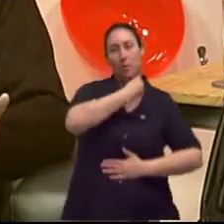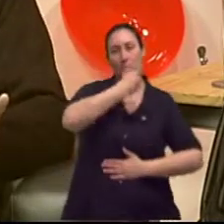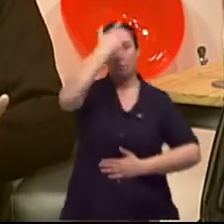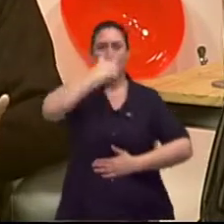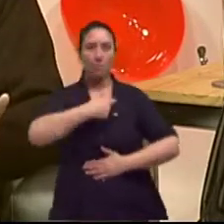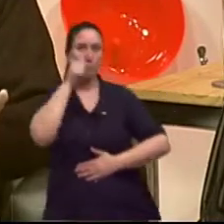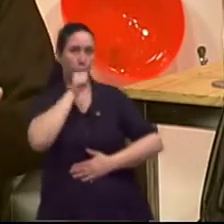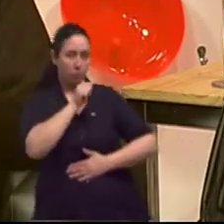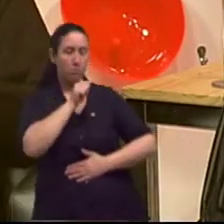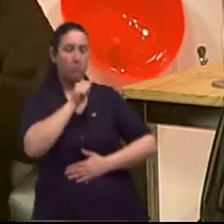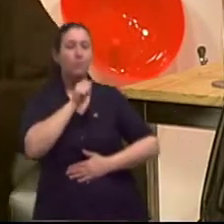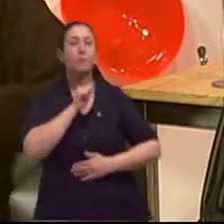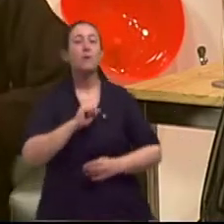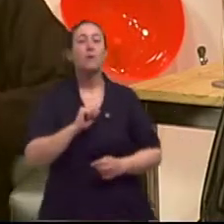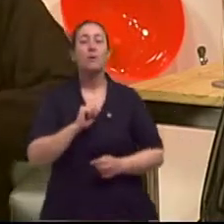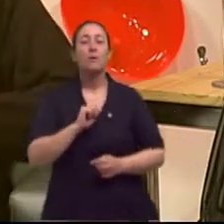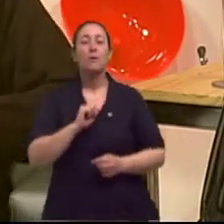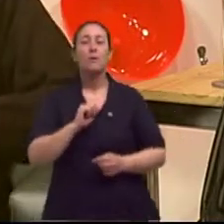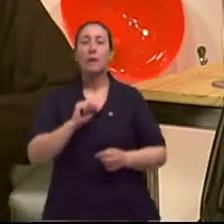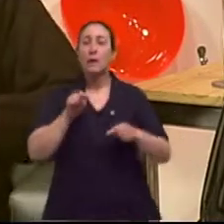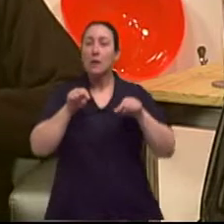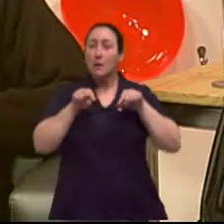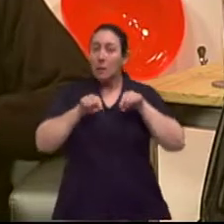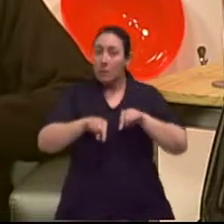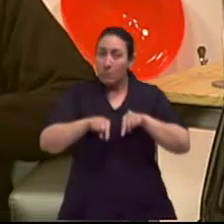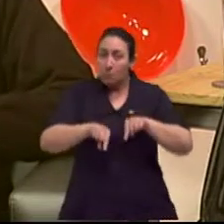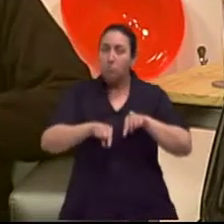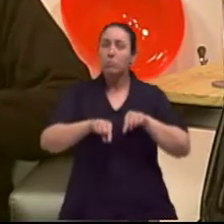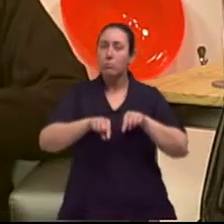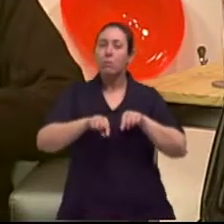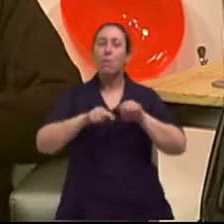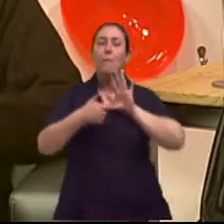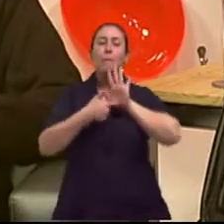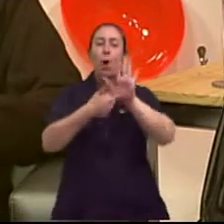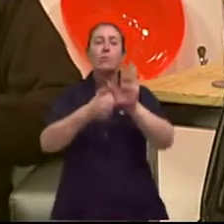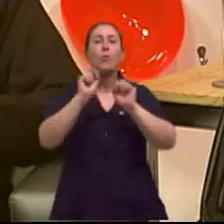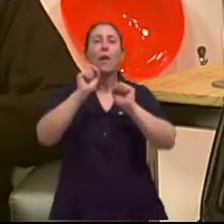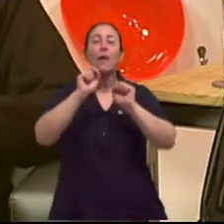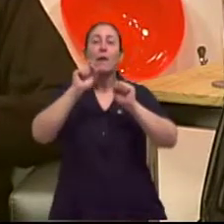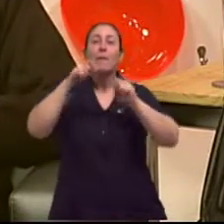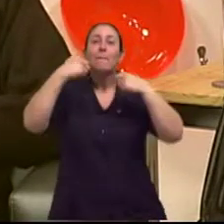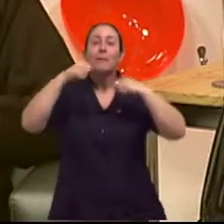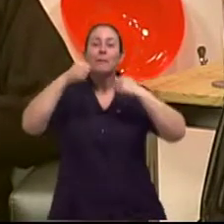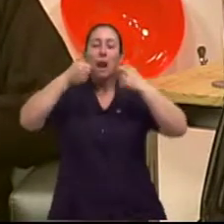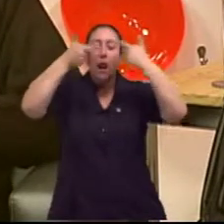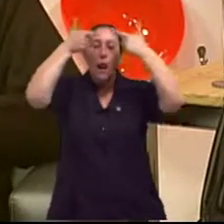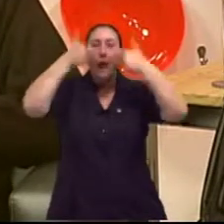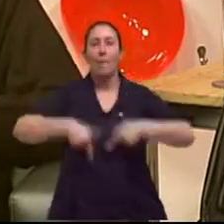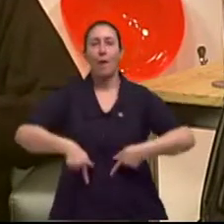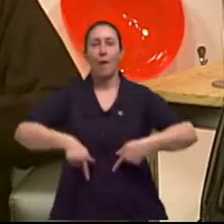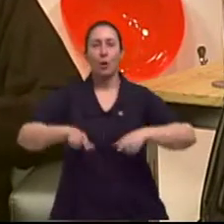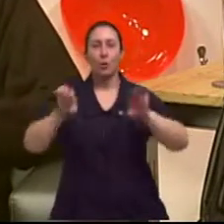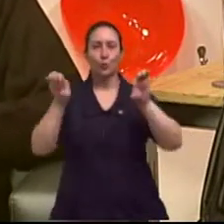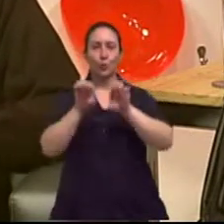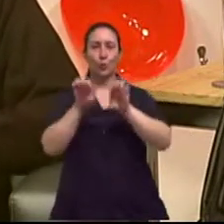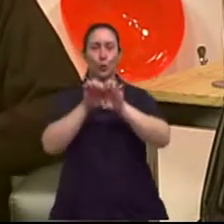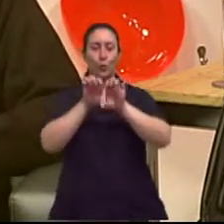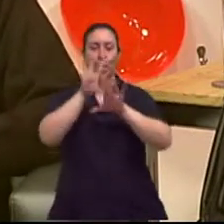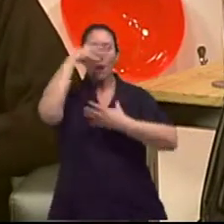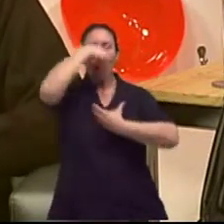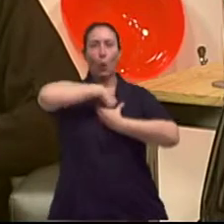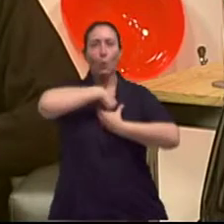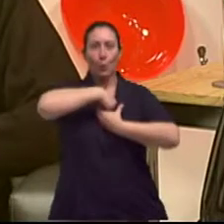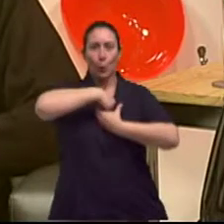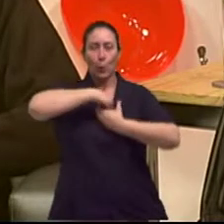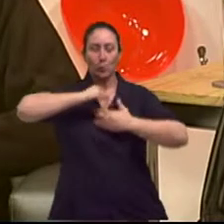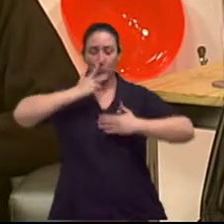feminino. Então, isso vai, nós vamos fazer uma limpeza dessa estrutura e reorganizar.